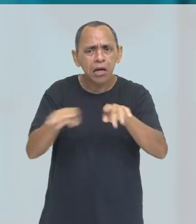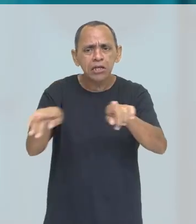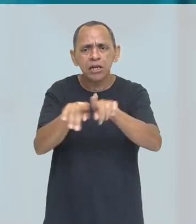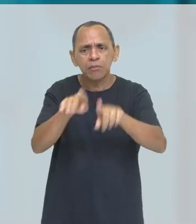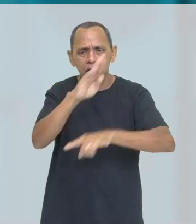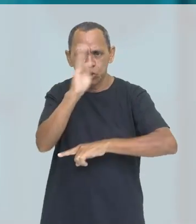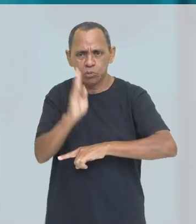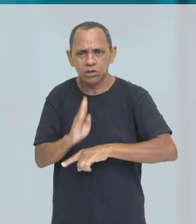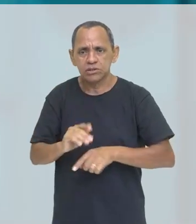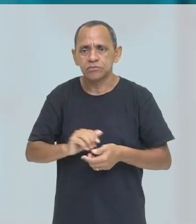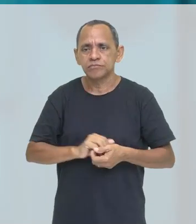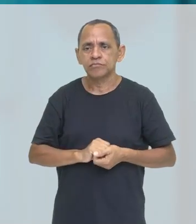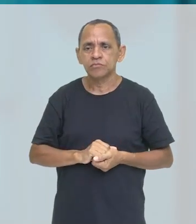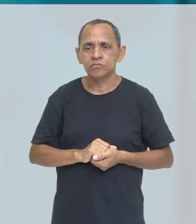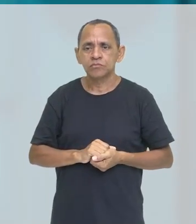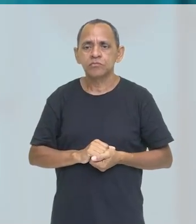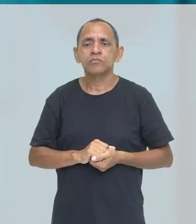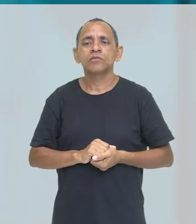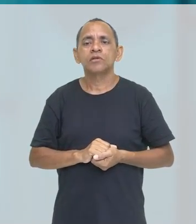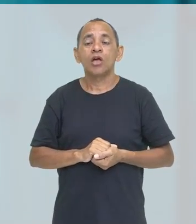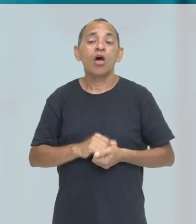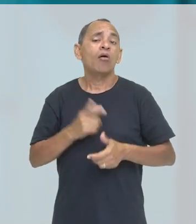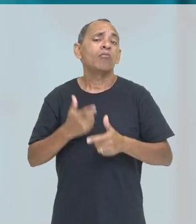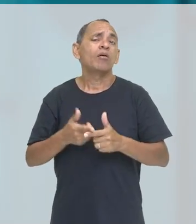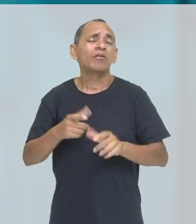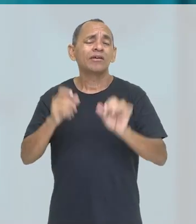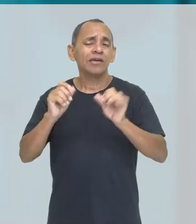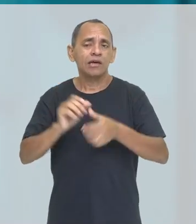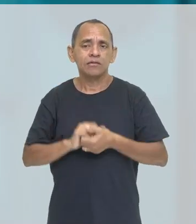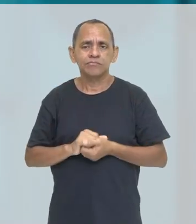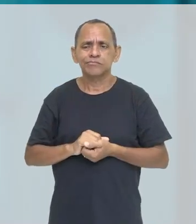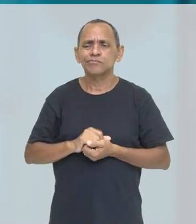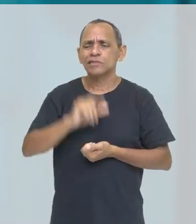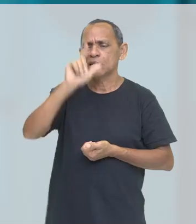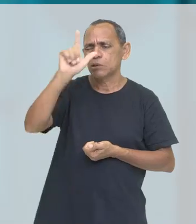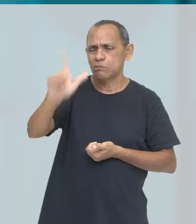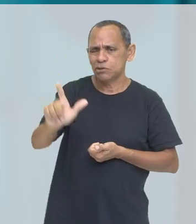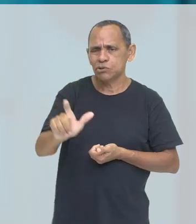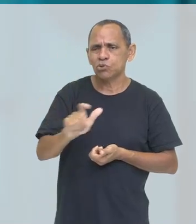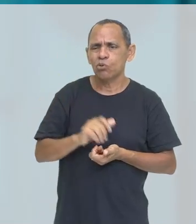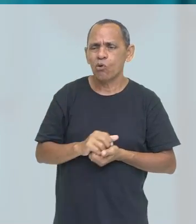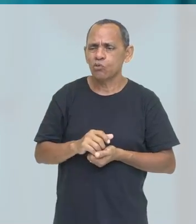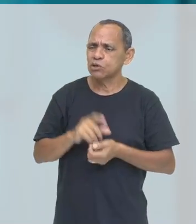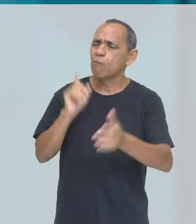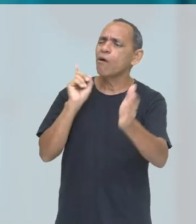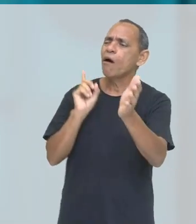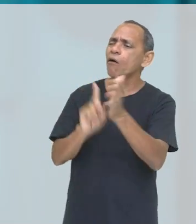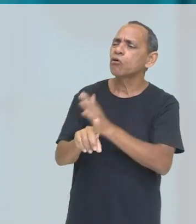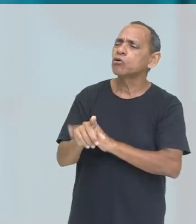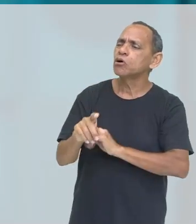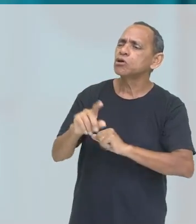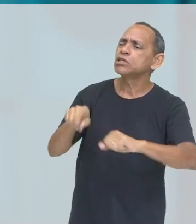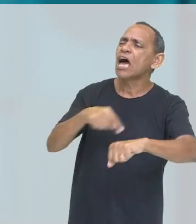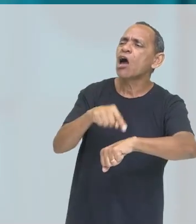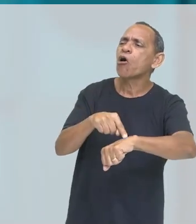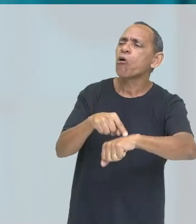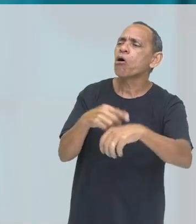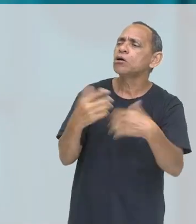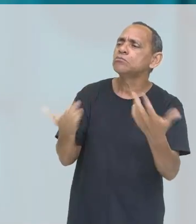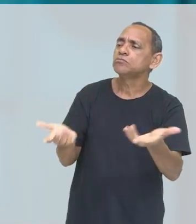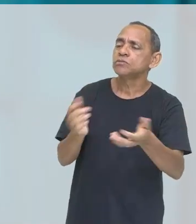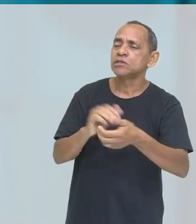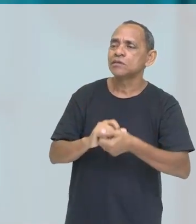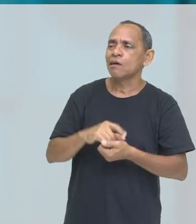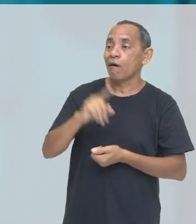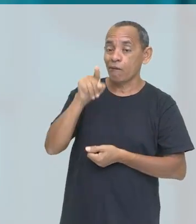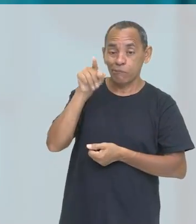O problema é quando alguém fala, você pergunta que horas são e essa outra pessoa fala de uma outra forma. Aí você tem que lembrar. Mas tem esse outro